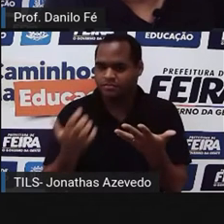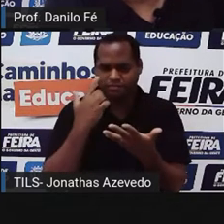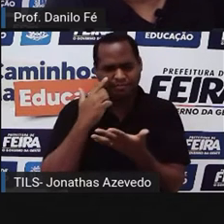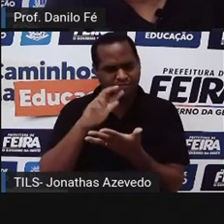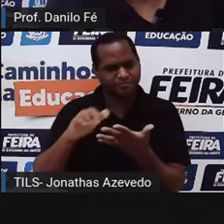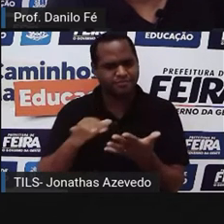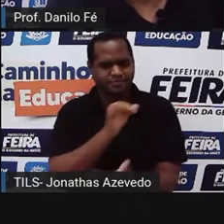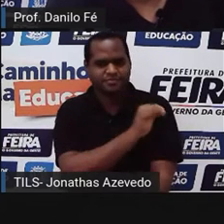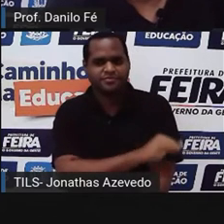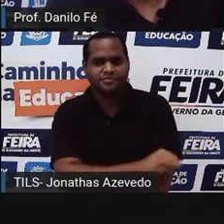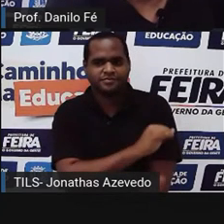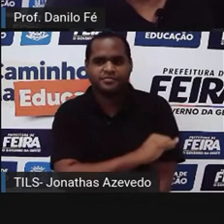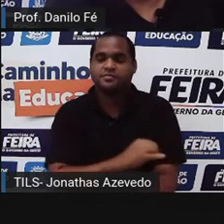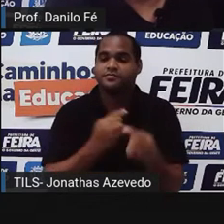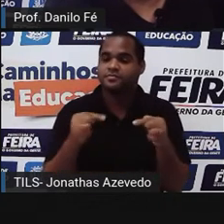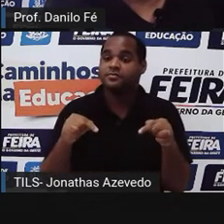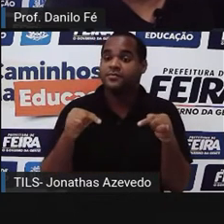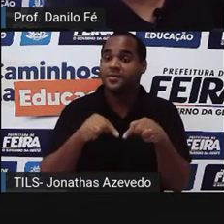Bem,